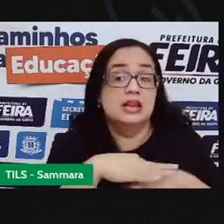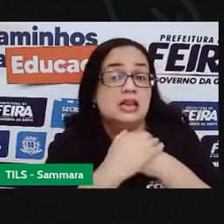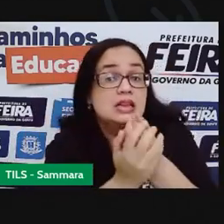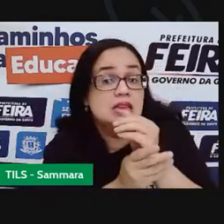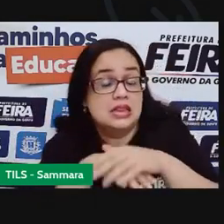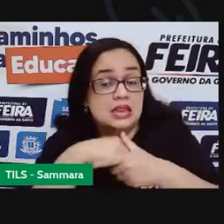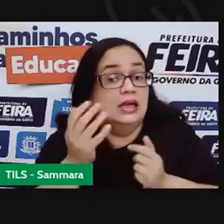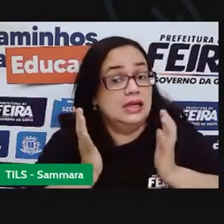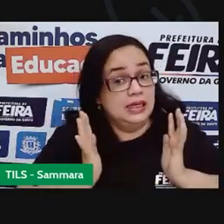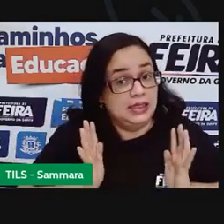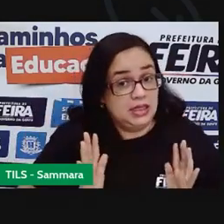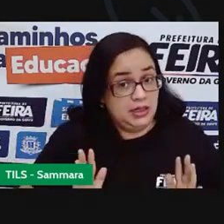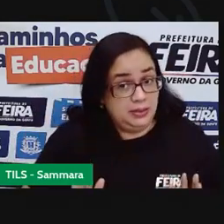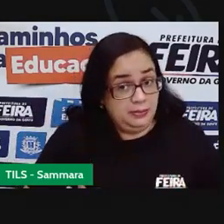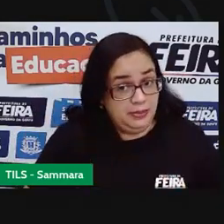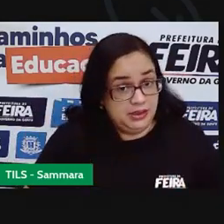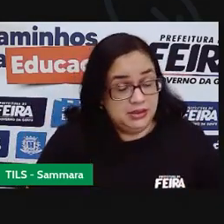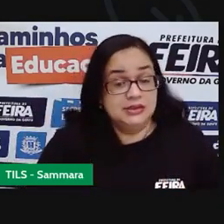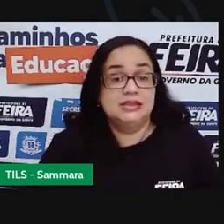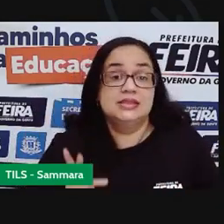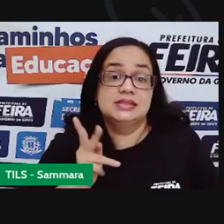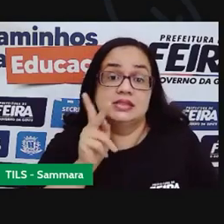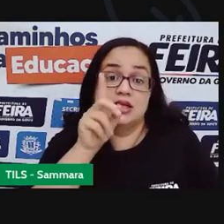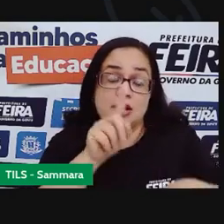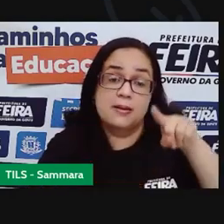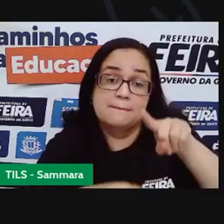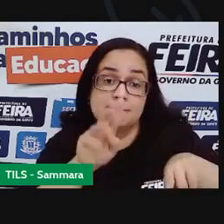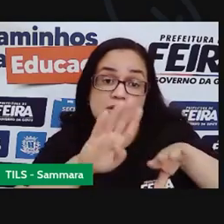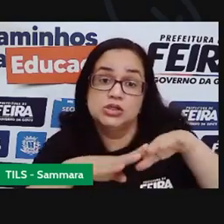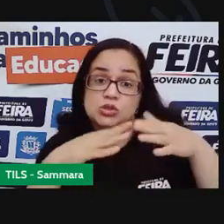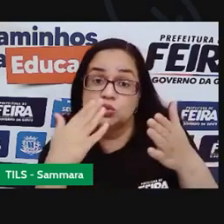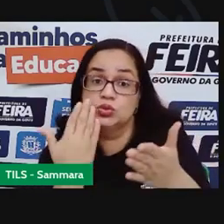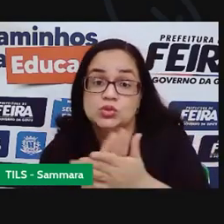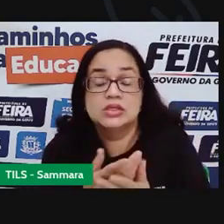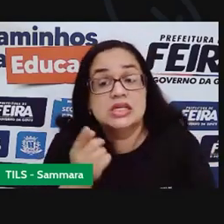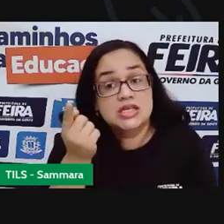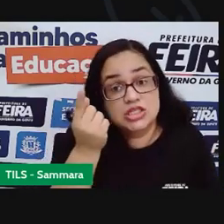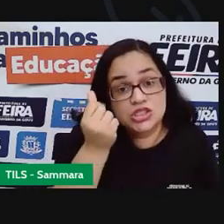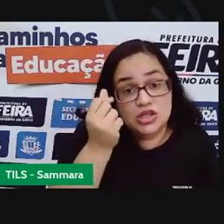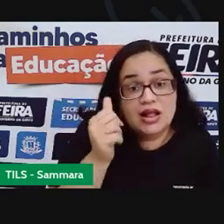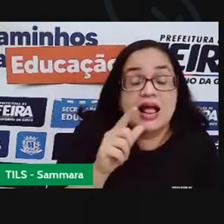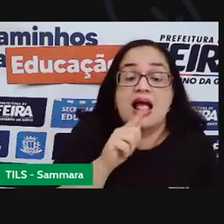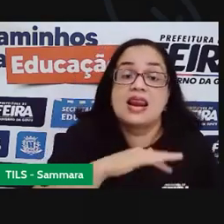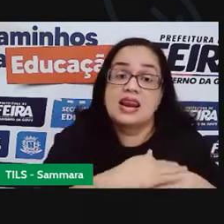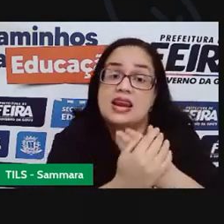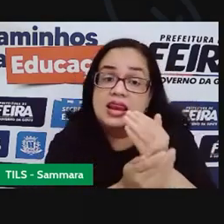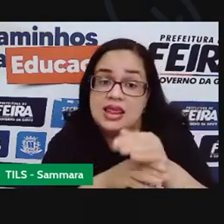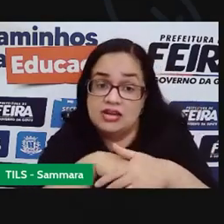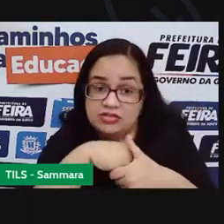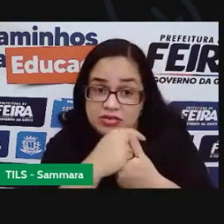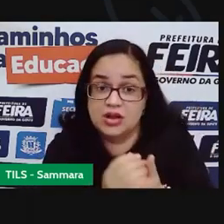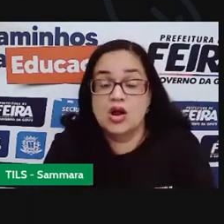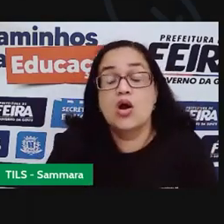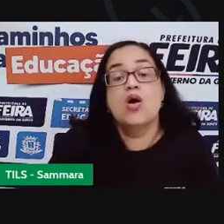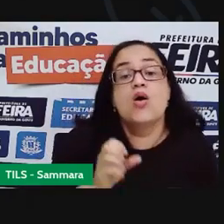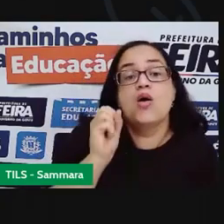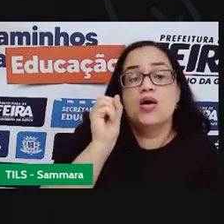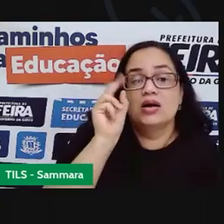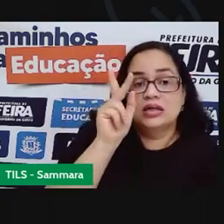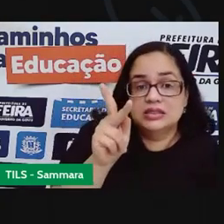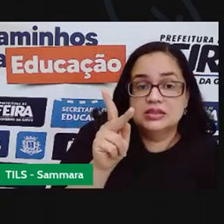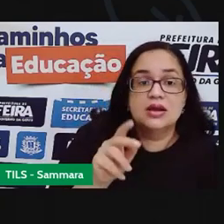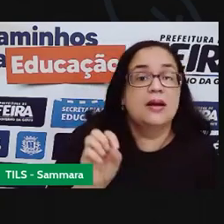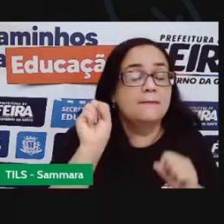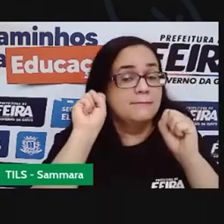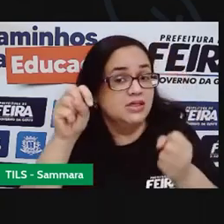higienizadas, tem que pegar no material da escola, pegar o dinheiro, lá vem as mãos, tudo bem? E se